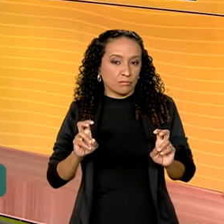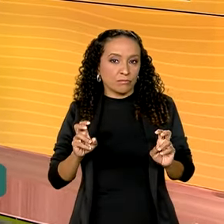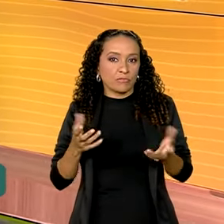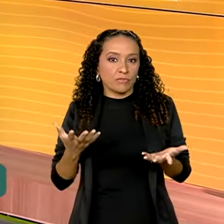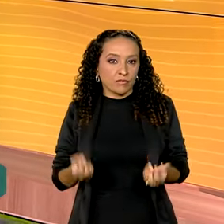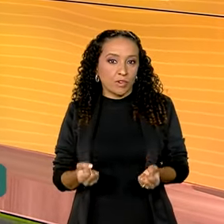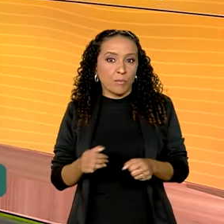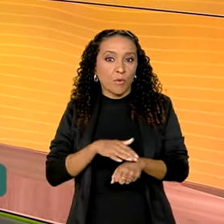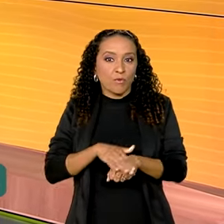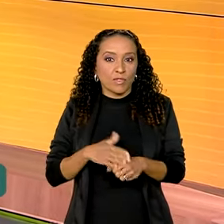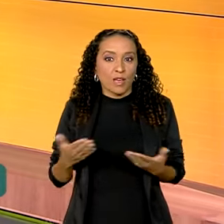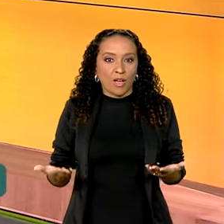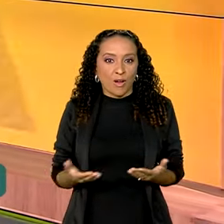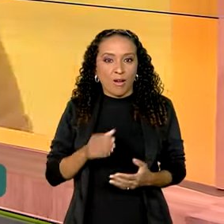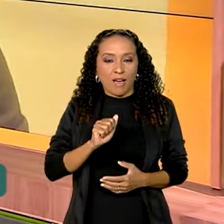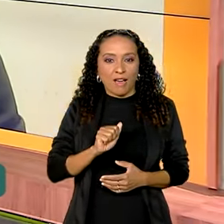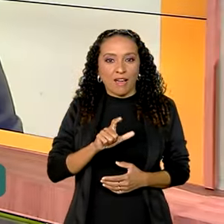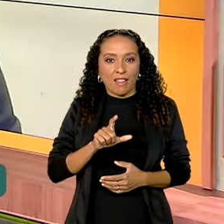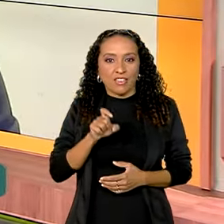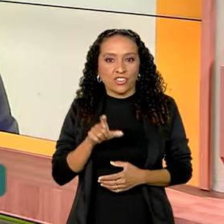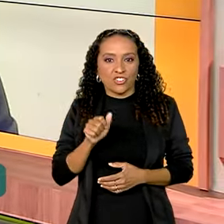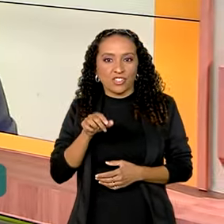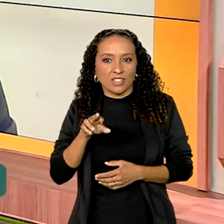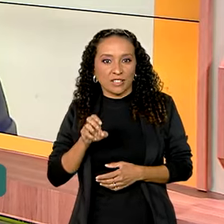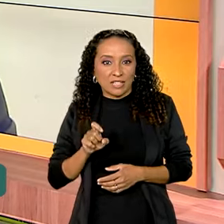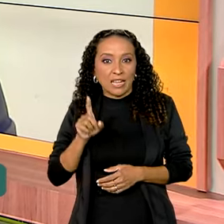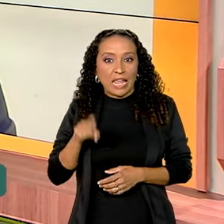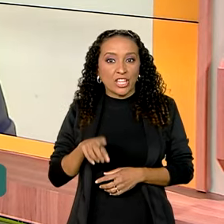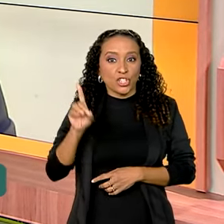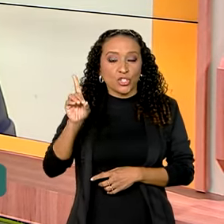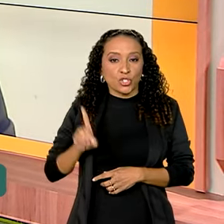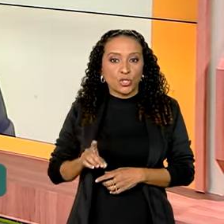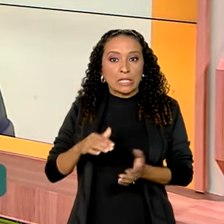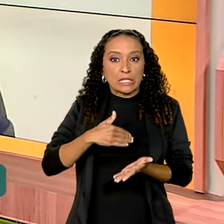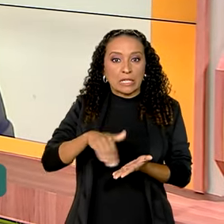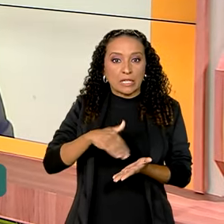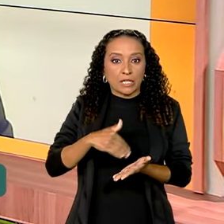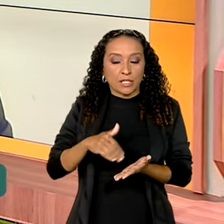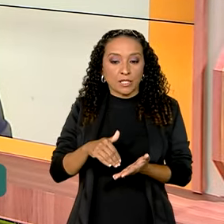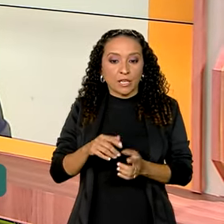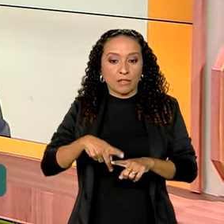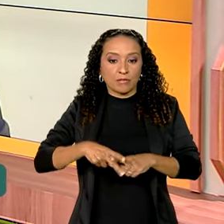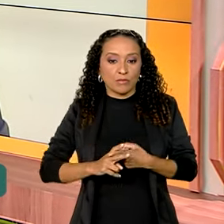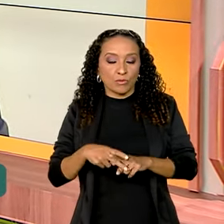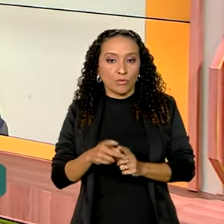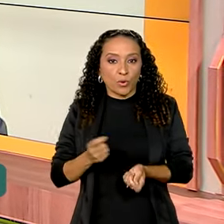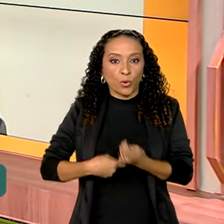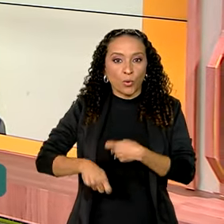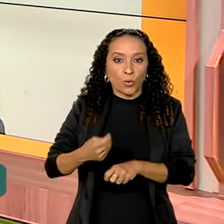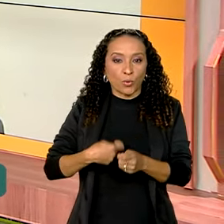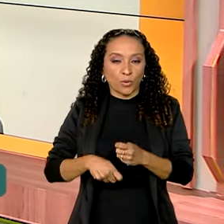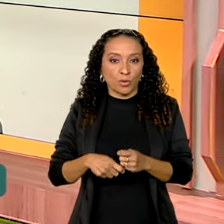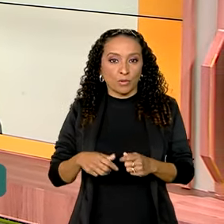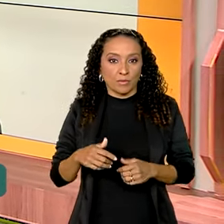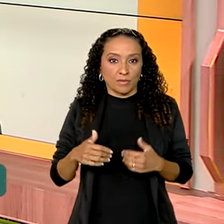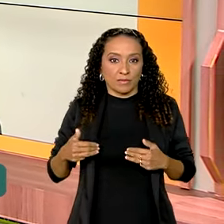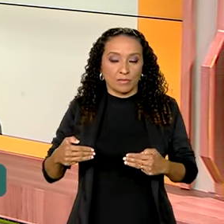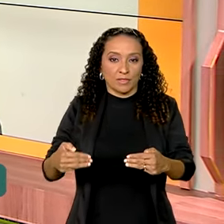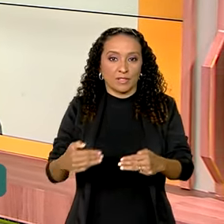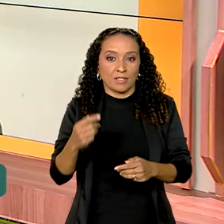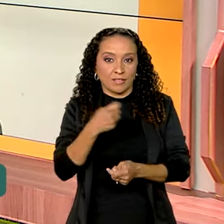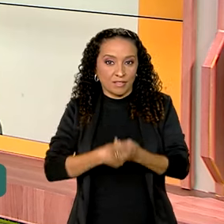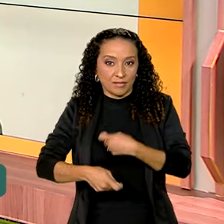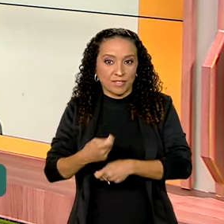esse assunto, nós vamos conversar agora com Alexandre Ferreira, ele que é secretário de Reformas Econômicas do Ministério da